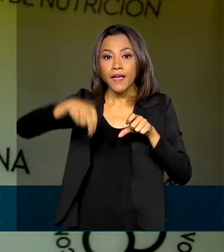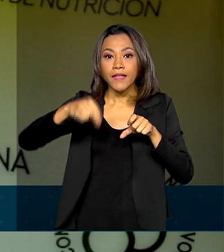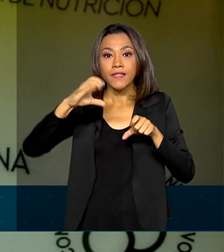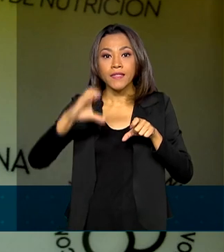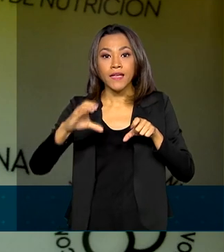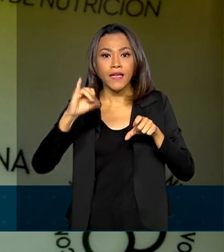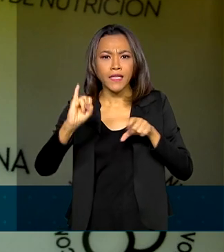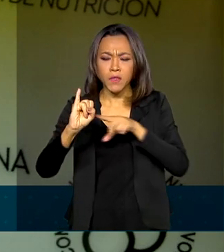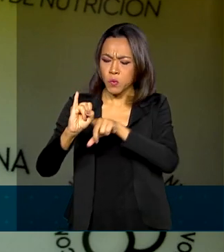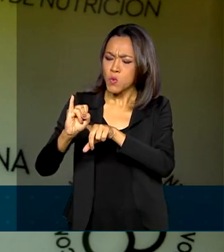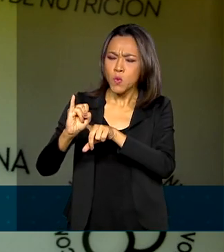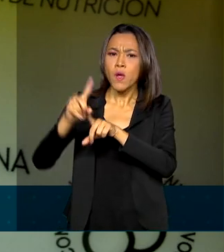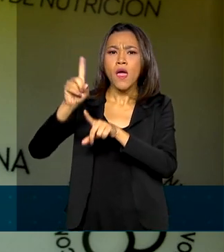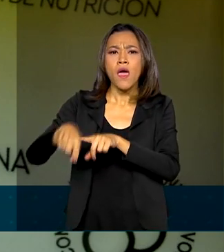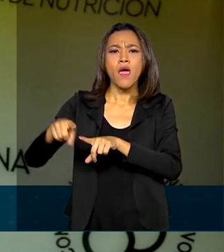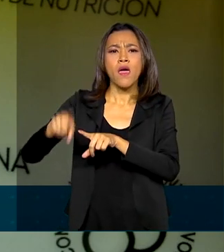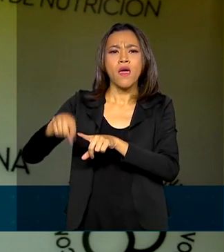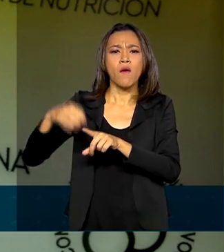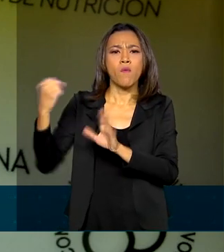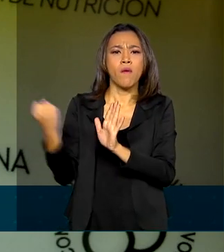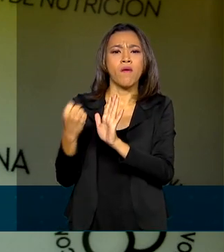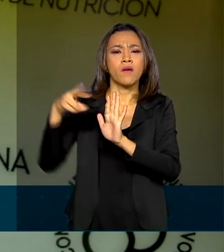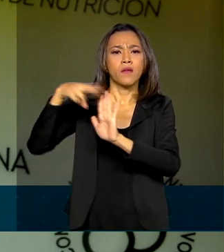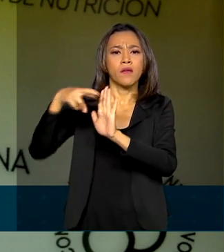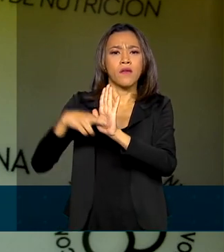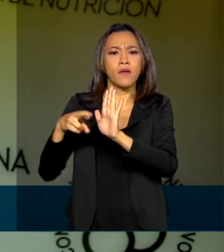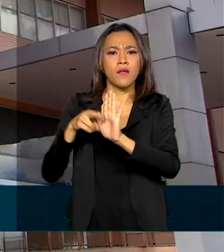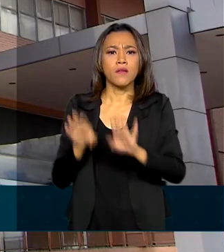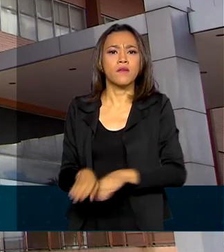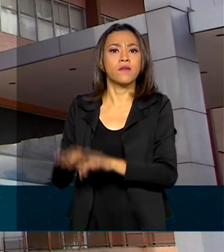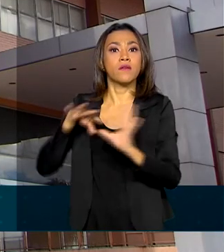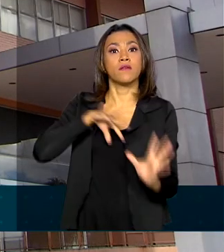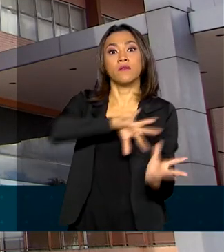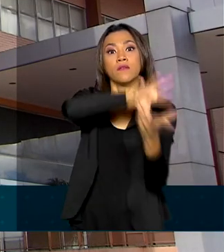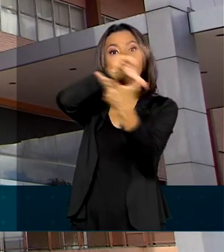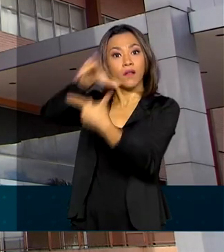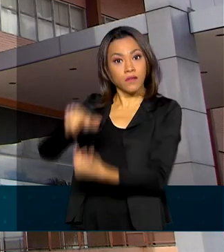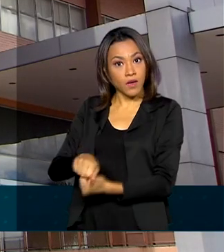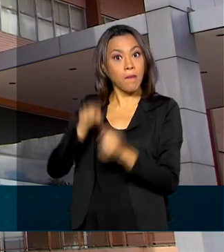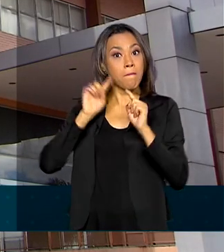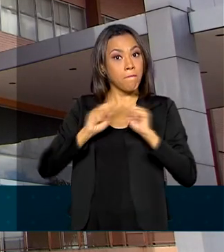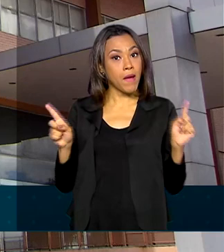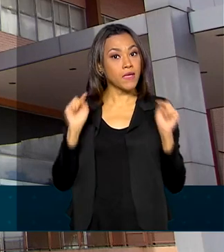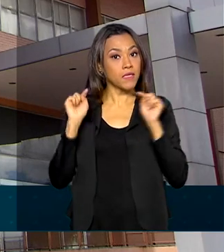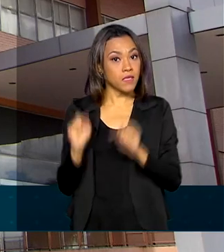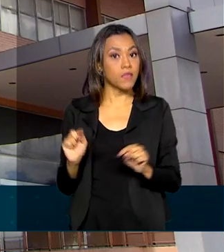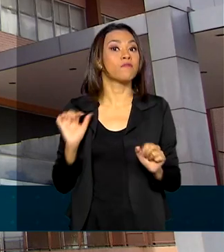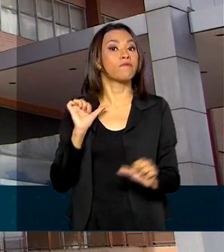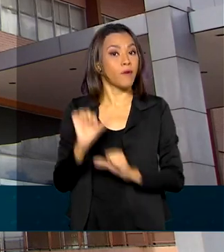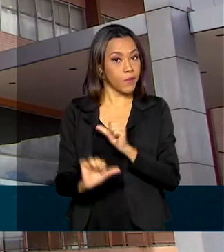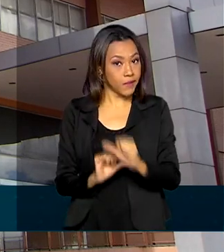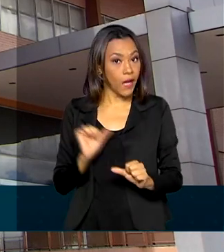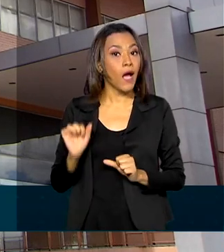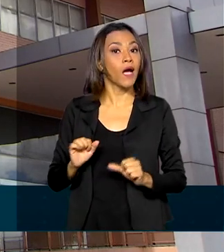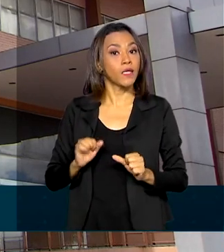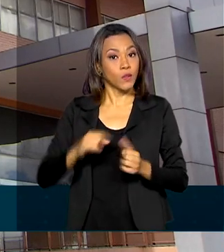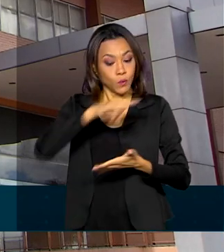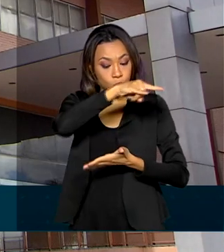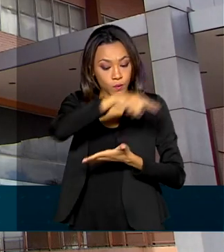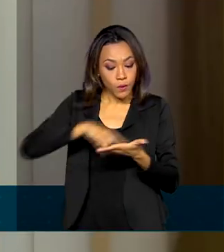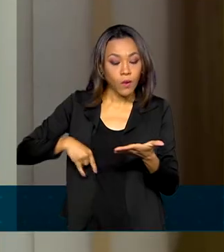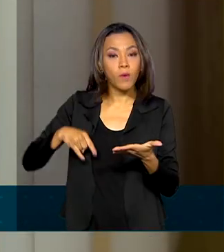Nomenclatura Internacional de Ingredientes Cosméticos. Mas isso vai mudar. Uma resolução da Anvisa